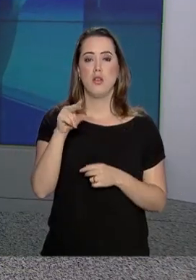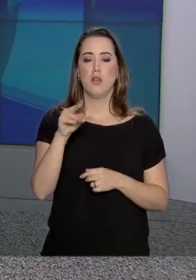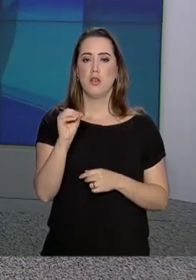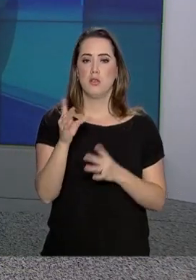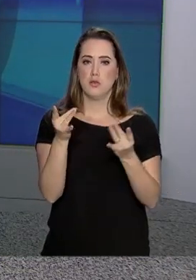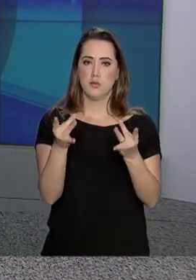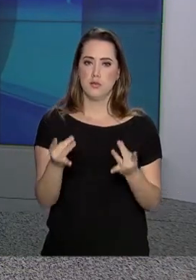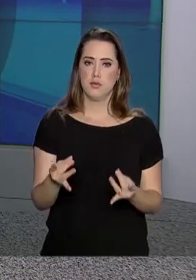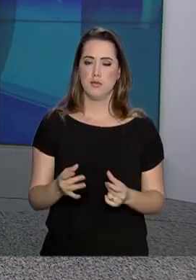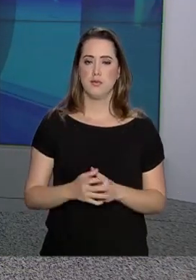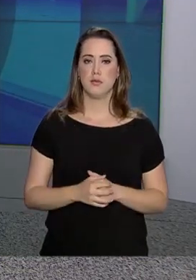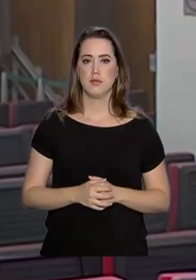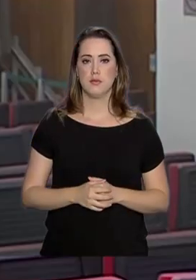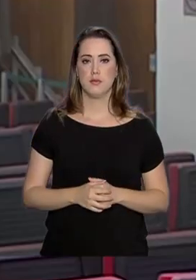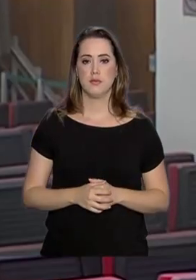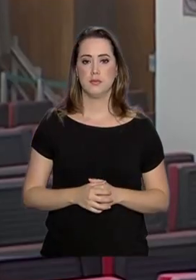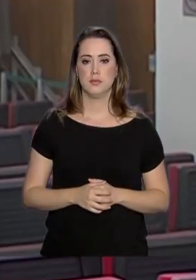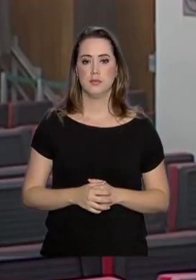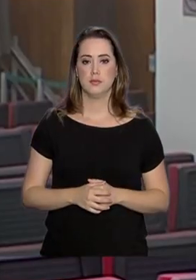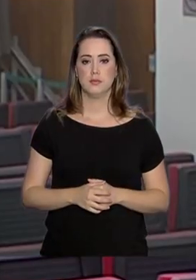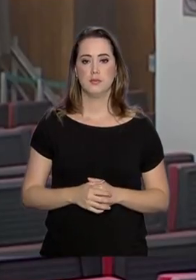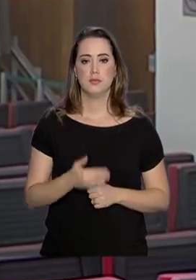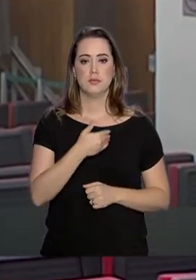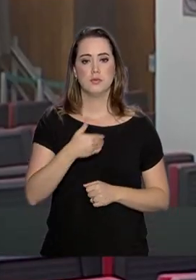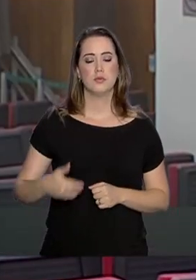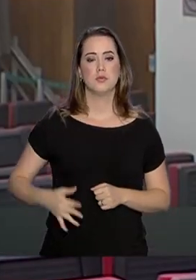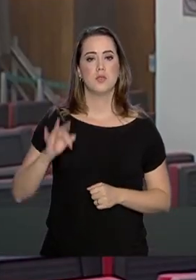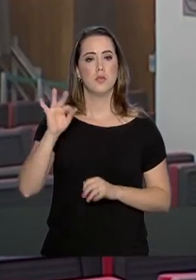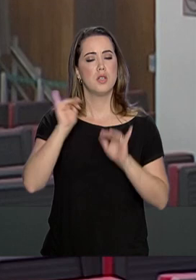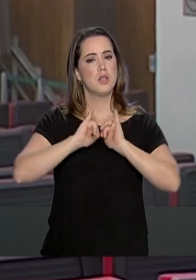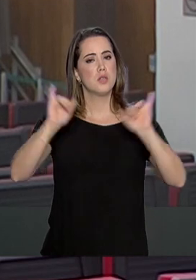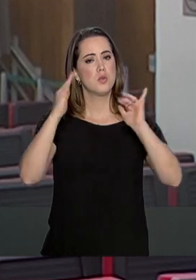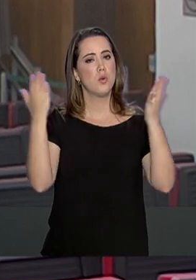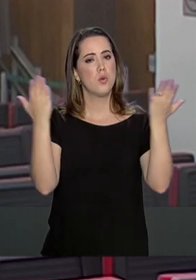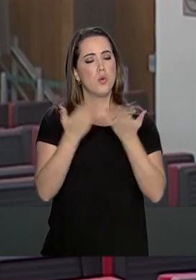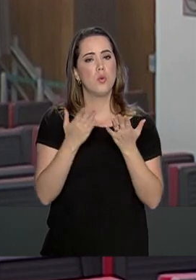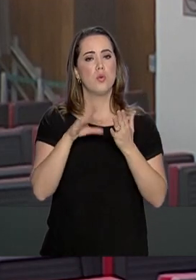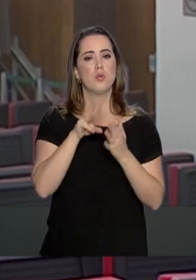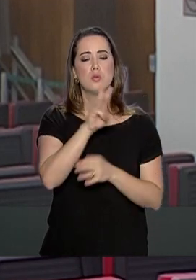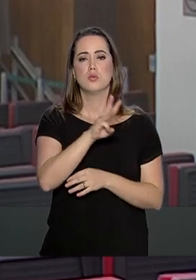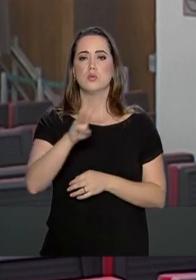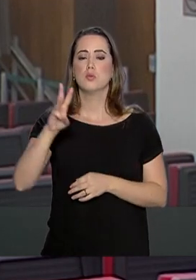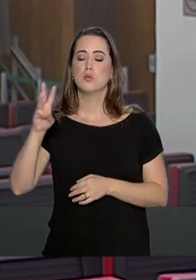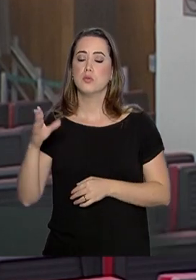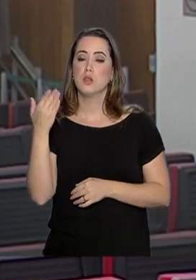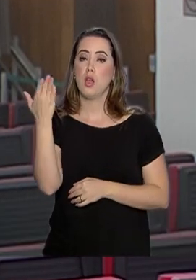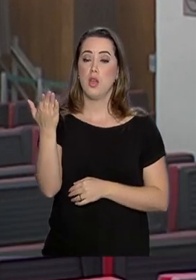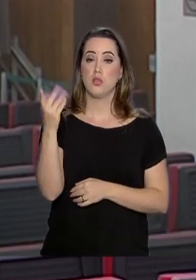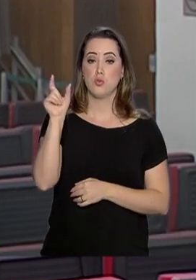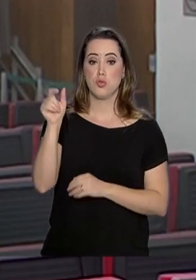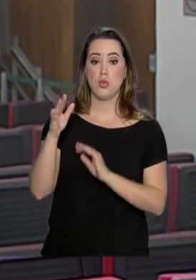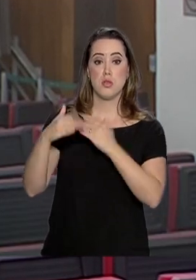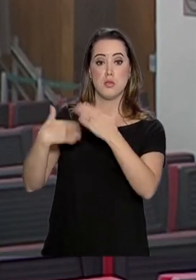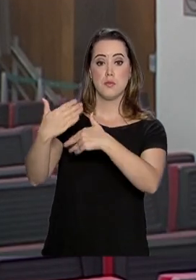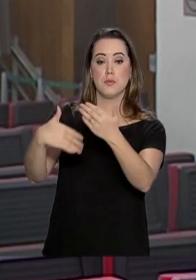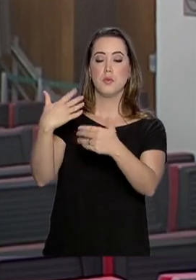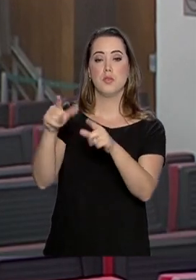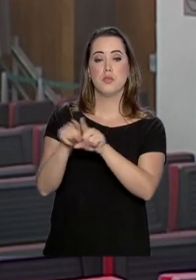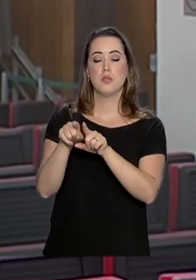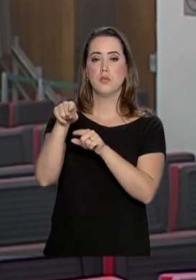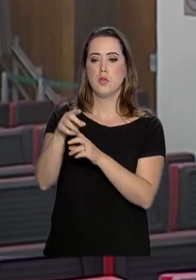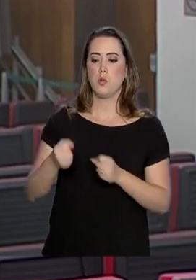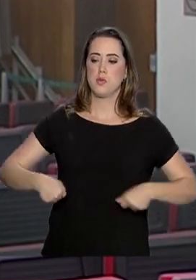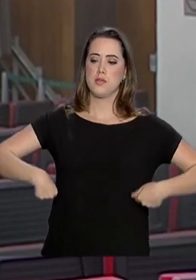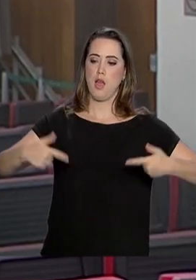tem mais detalhes. O governo federal lançou hoje o site Painel de Viagens, um portal desenvolvido para tornar